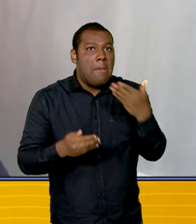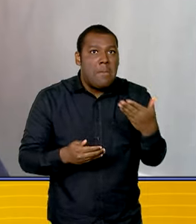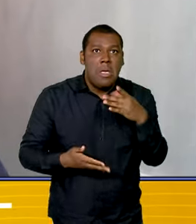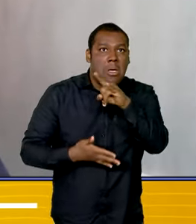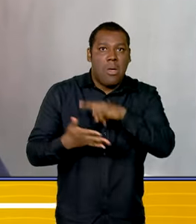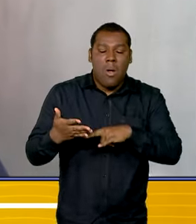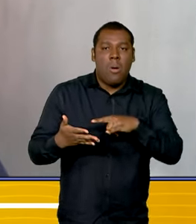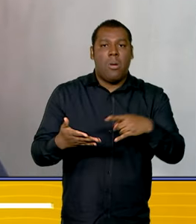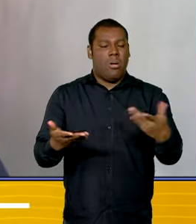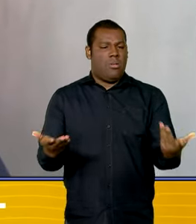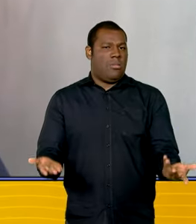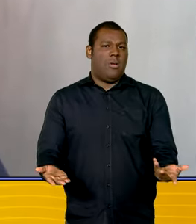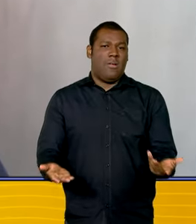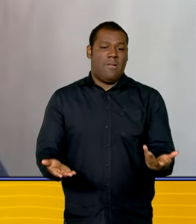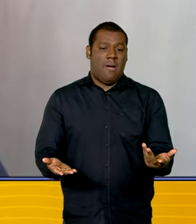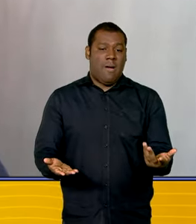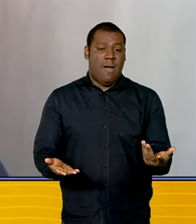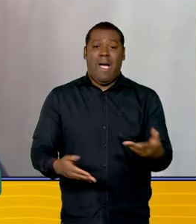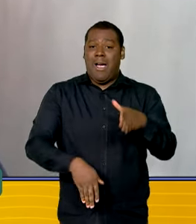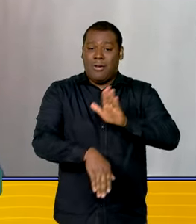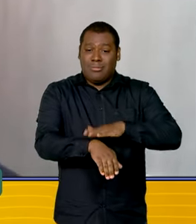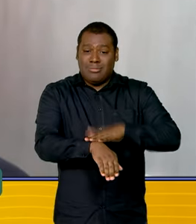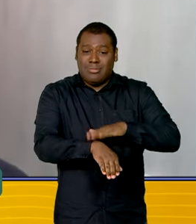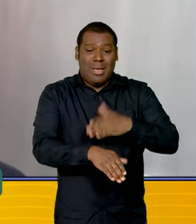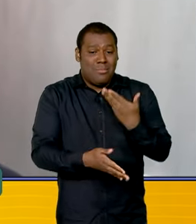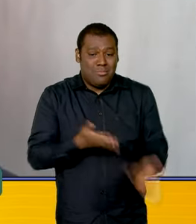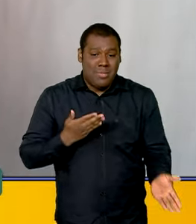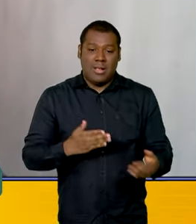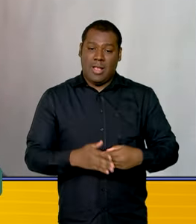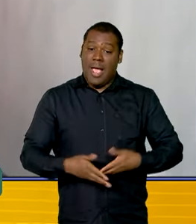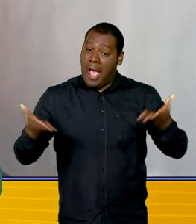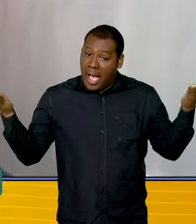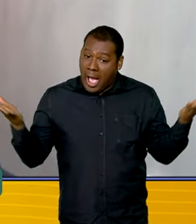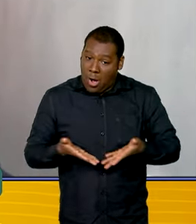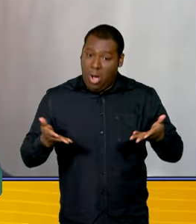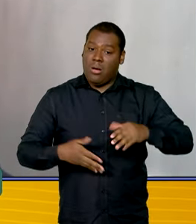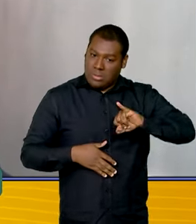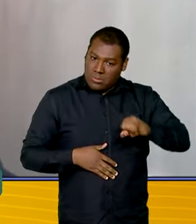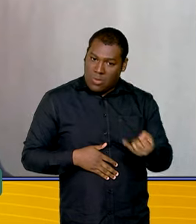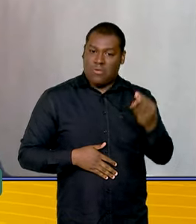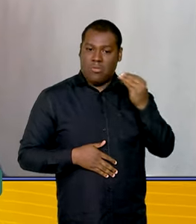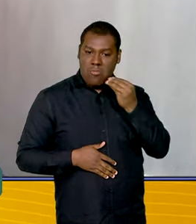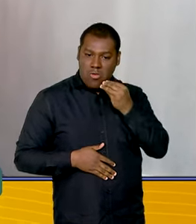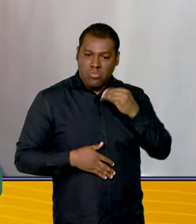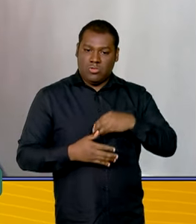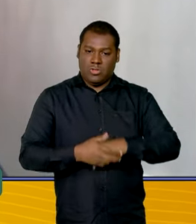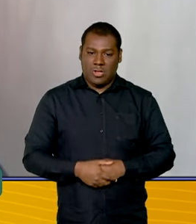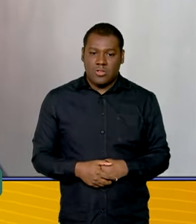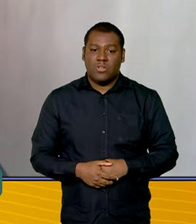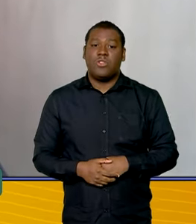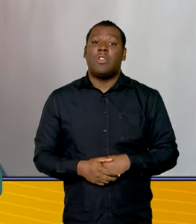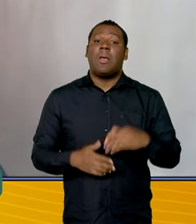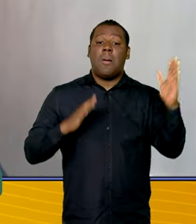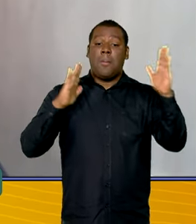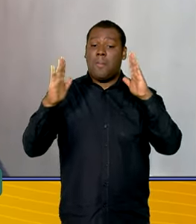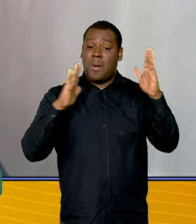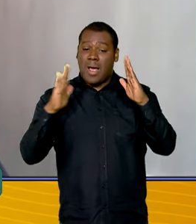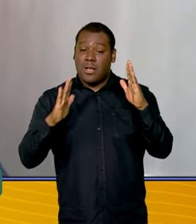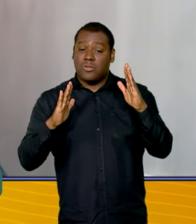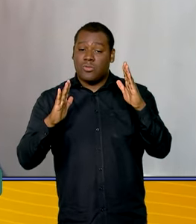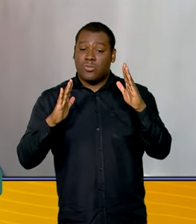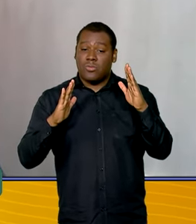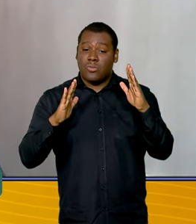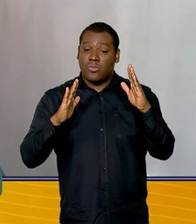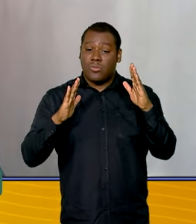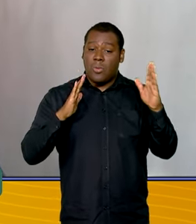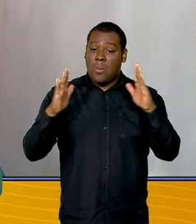pessoa perder um tempo muito grande. Então, procure agora. Foram 78 dias de entrega de declaração, faltam